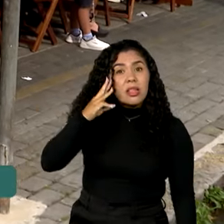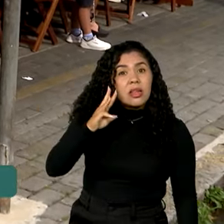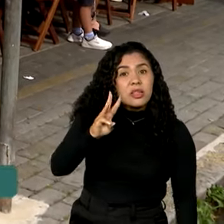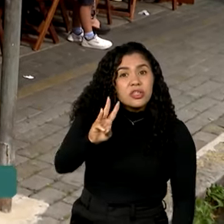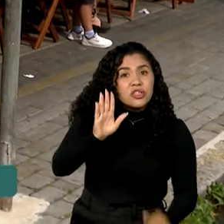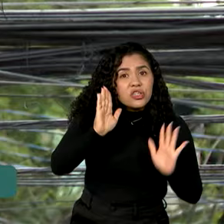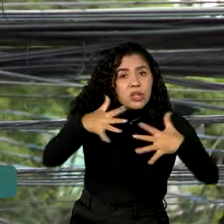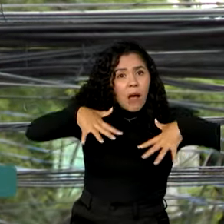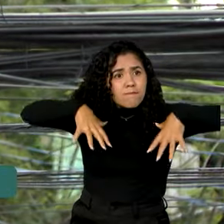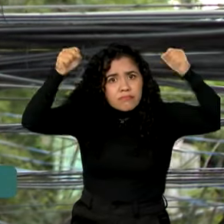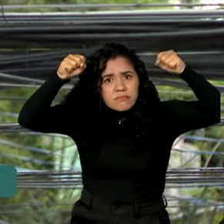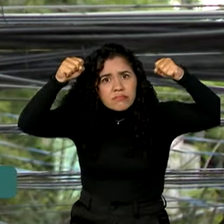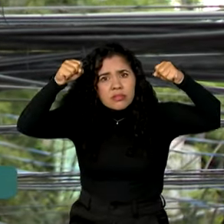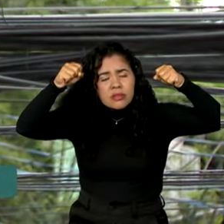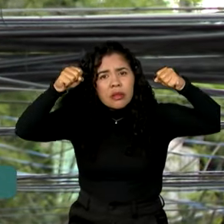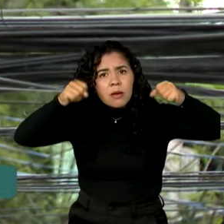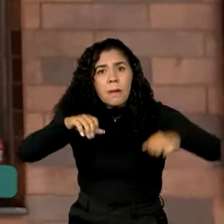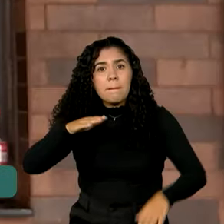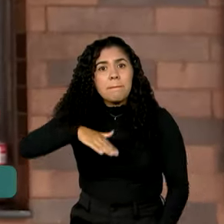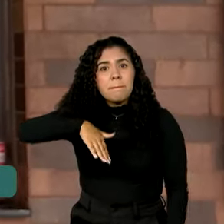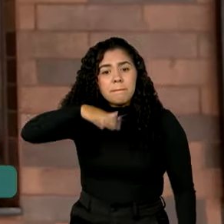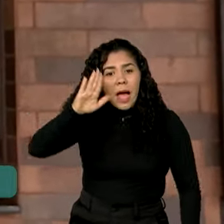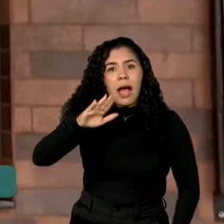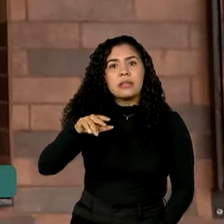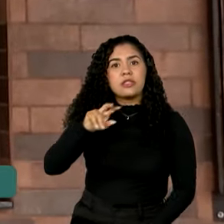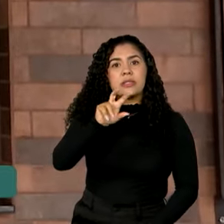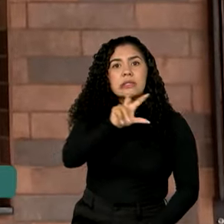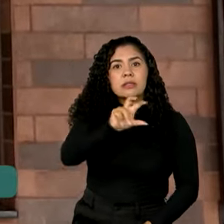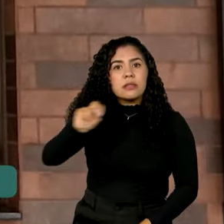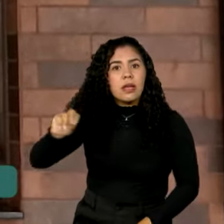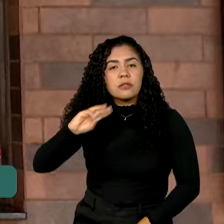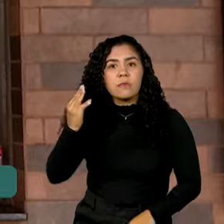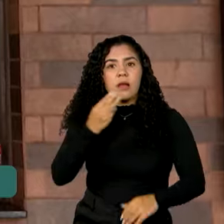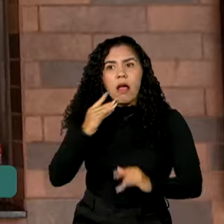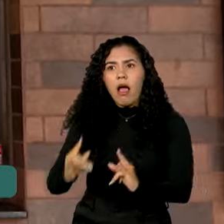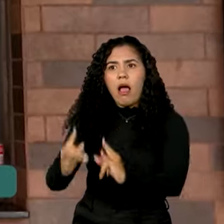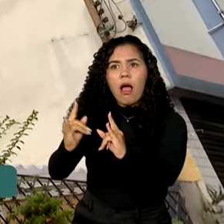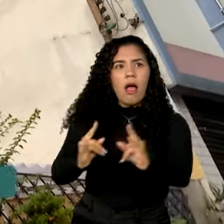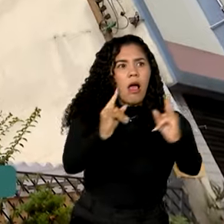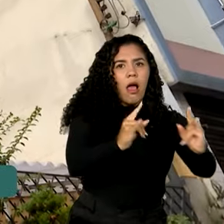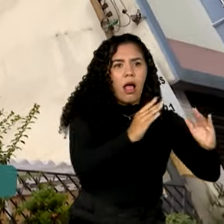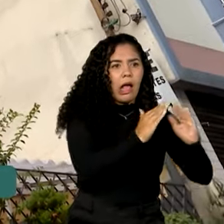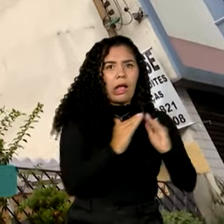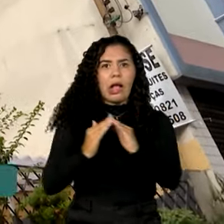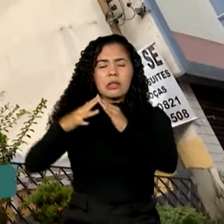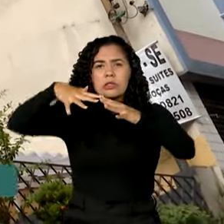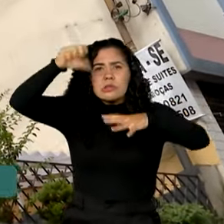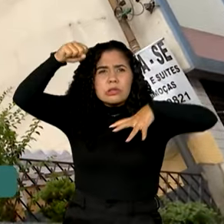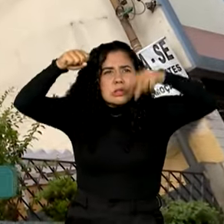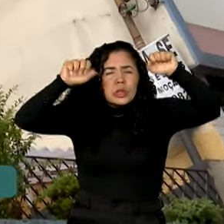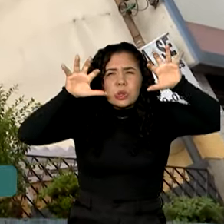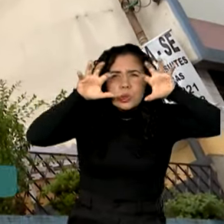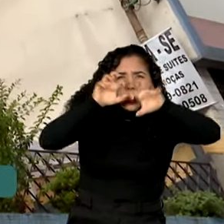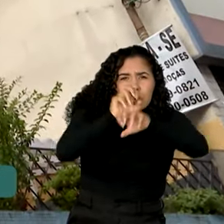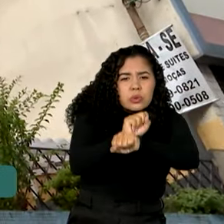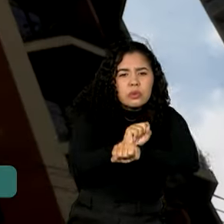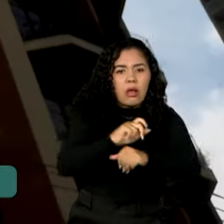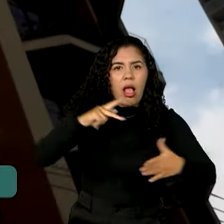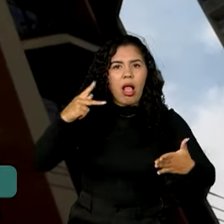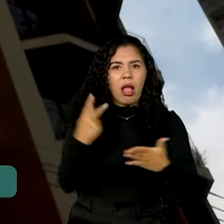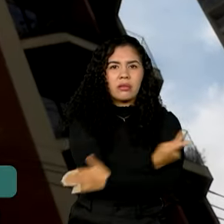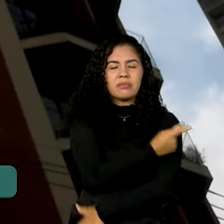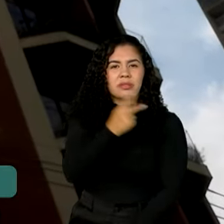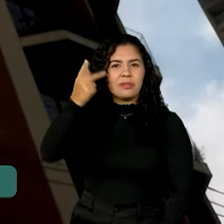apagão. Mais de meio milhão de imóveis no escuro. Assim foi a segunda-feira na Grande São Paulo.